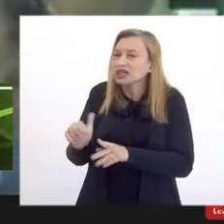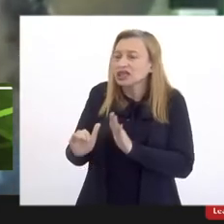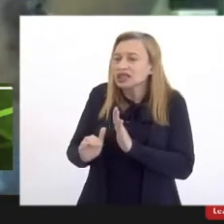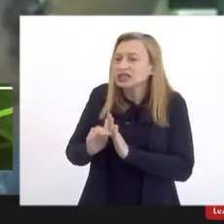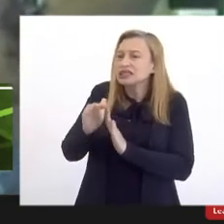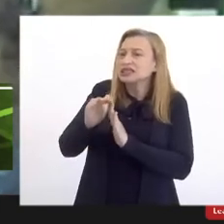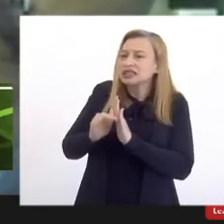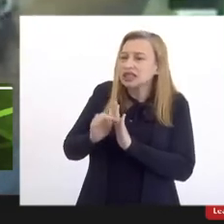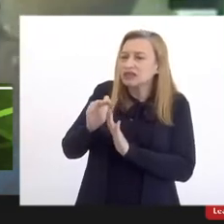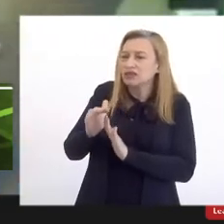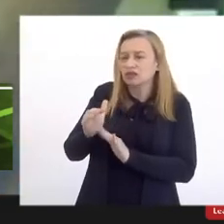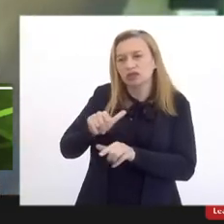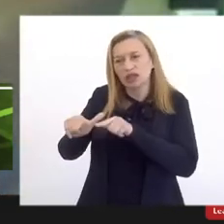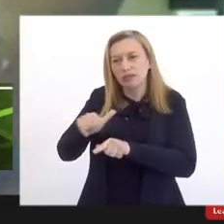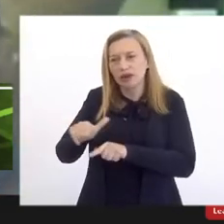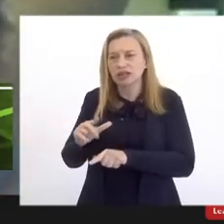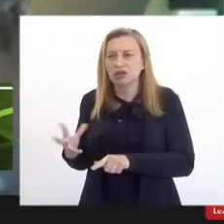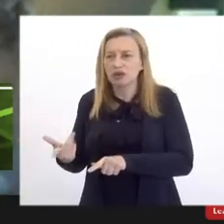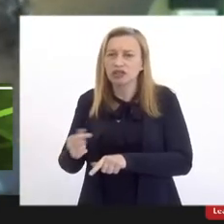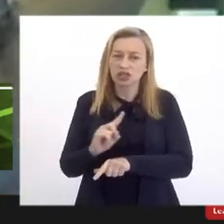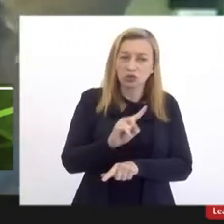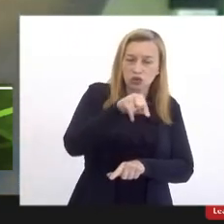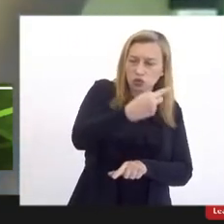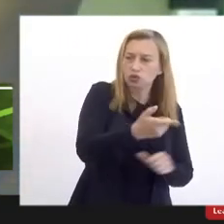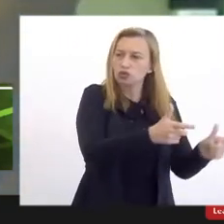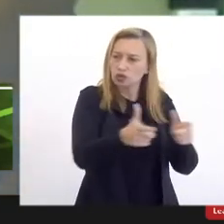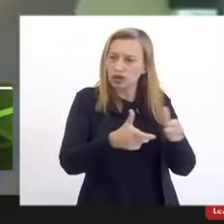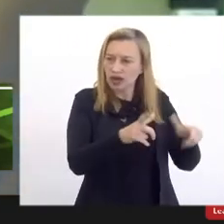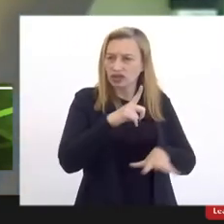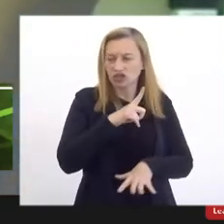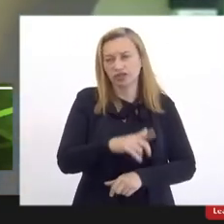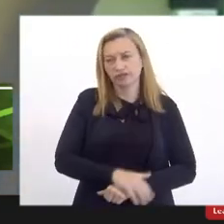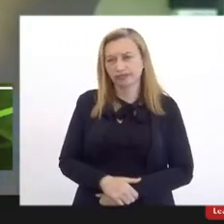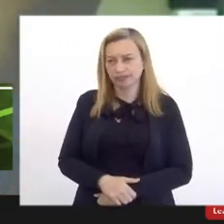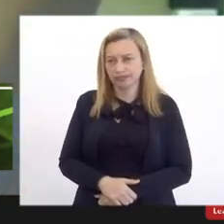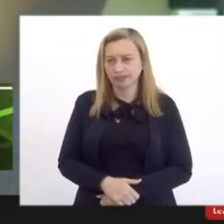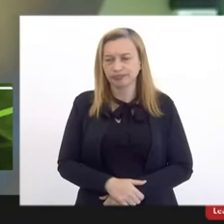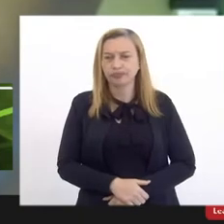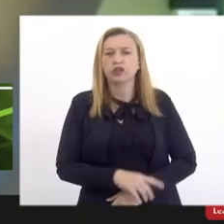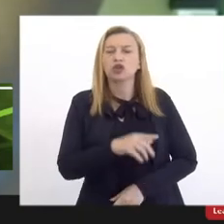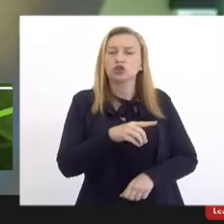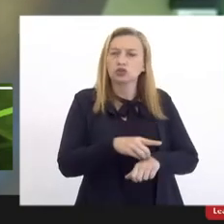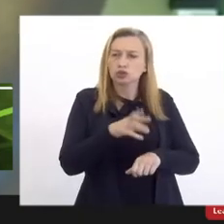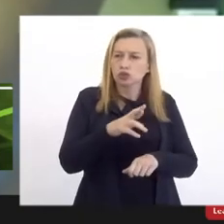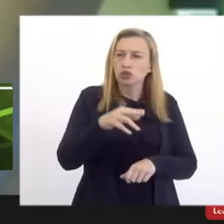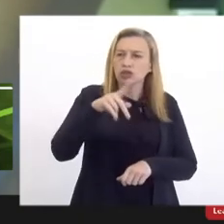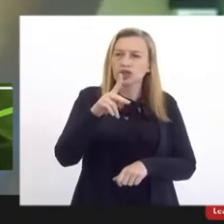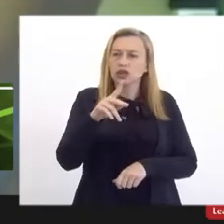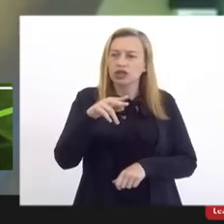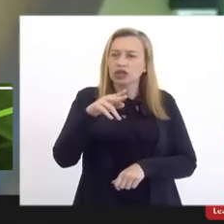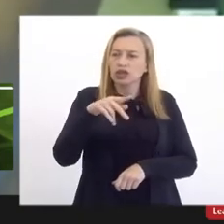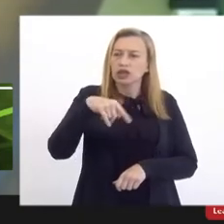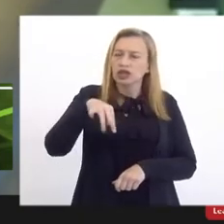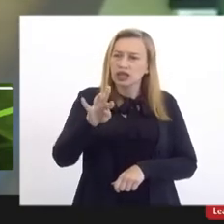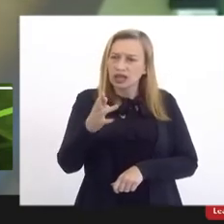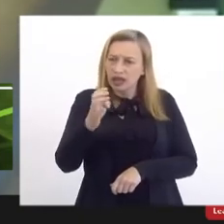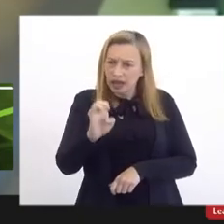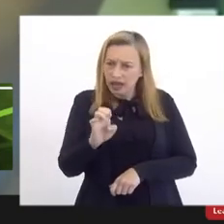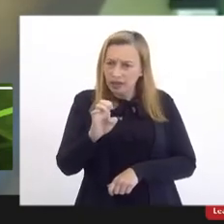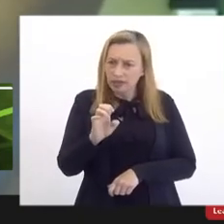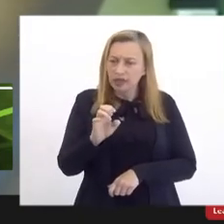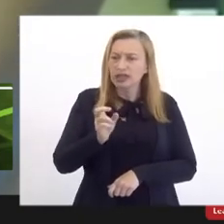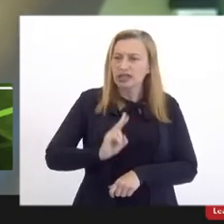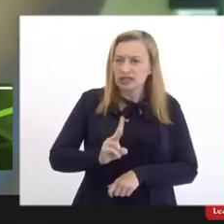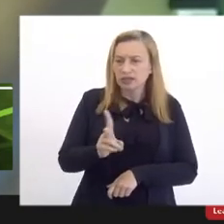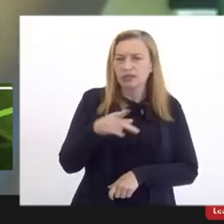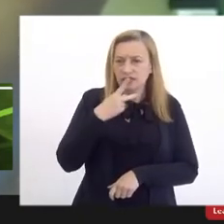serviço que as demais regiões possuem. O doutor Guilherme está aqui no Zoom, ele vai ter uma fala, ele sempre